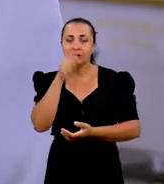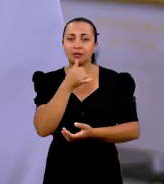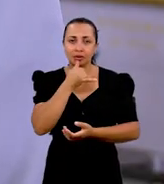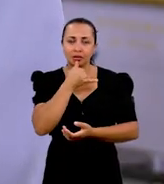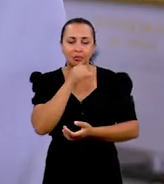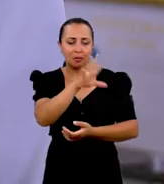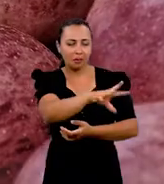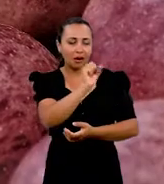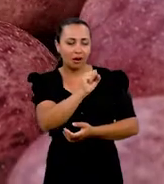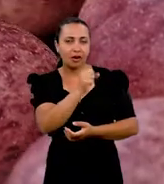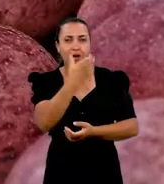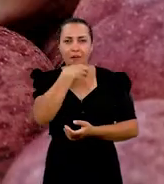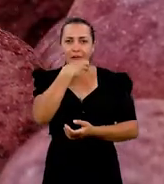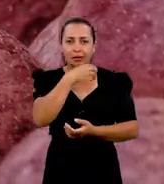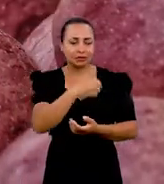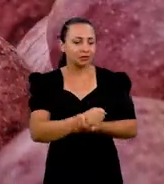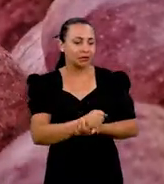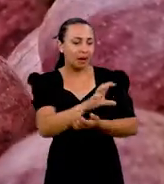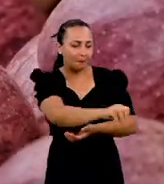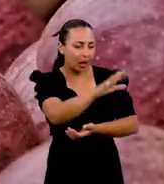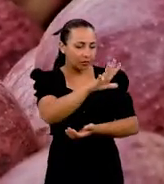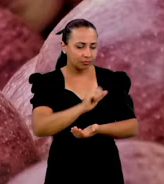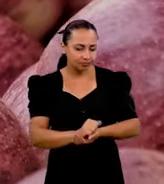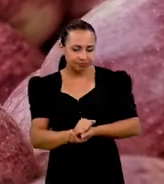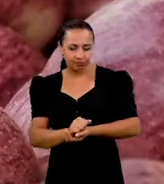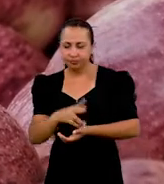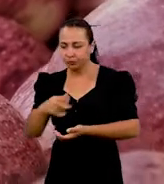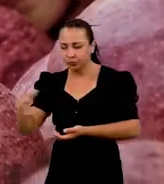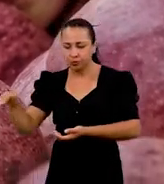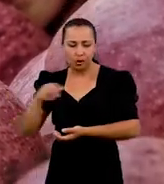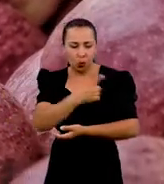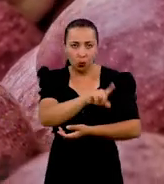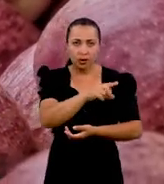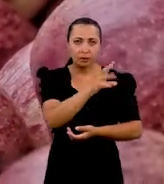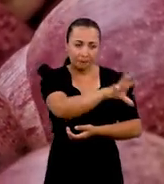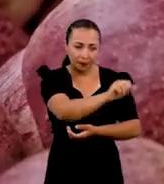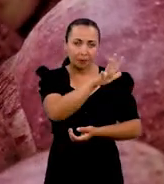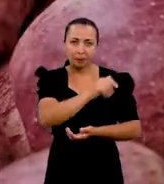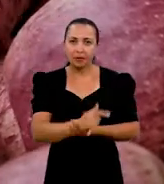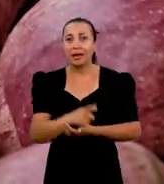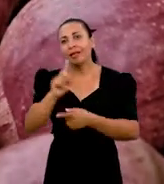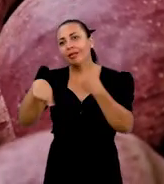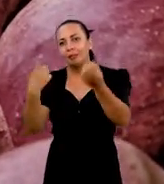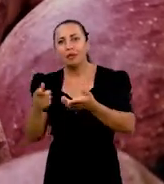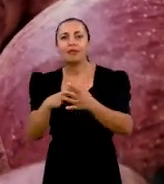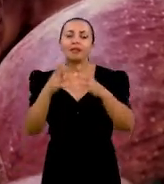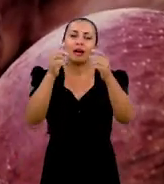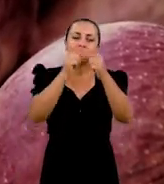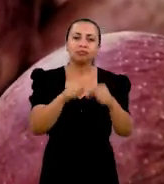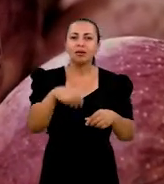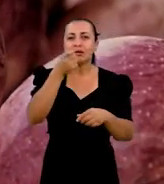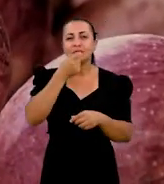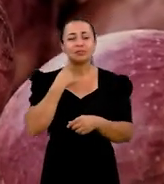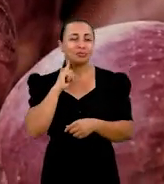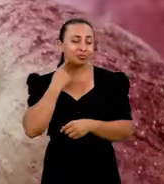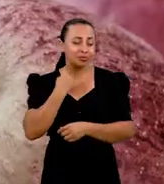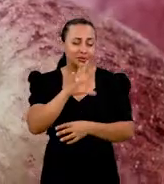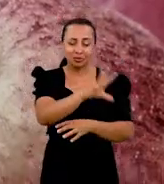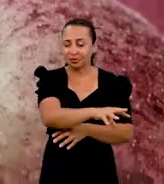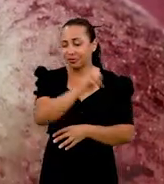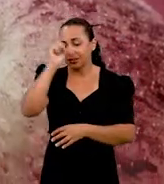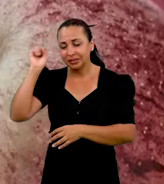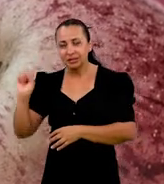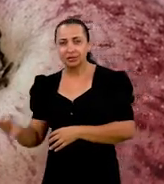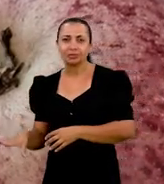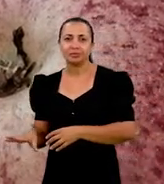A maçã é frágil, ela vai ficar ruim e logo ela vai entrar em estado de podridão, ela vai ficar podre ali no meio das outras.